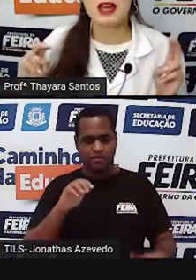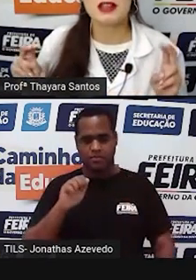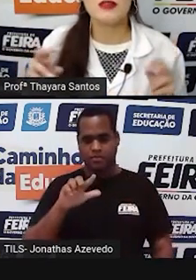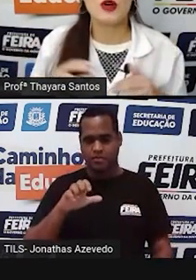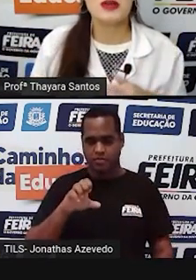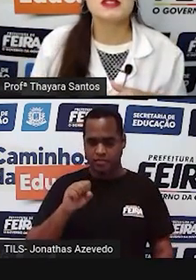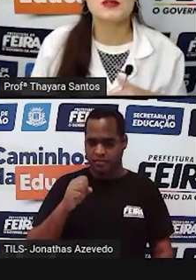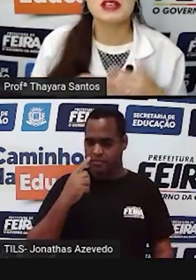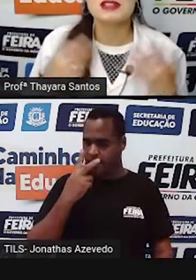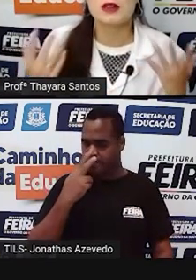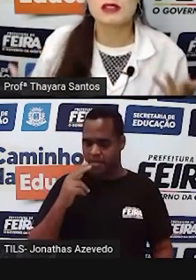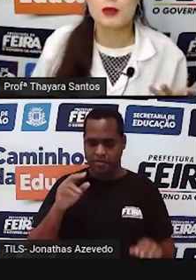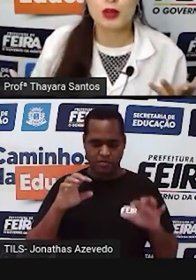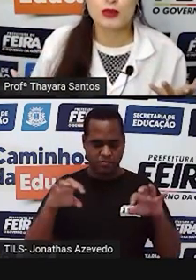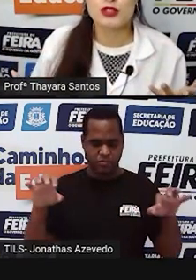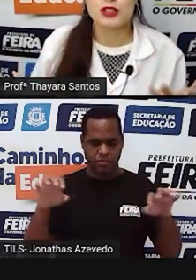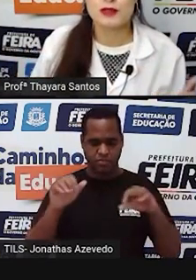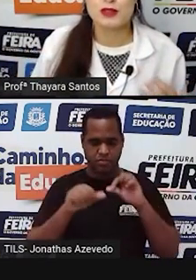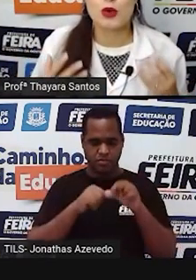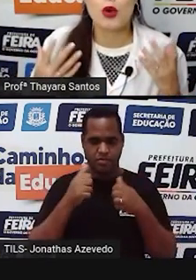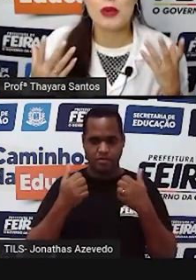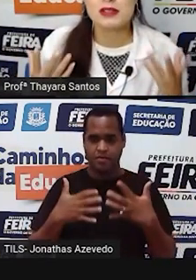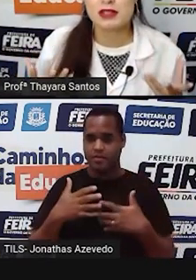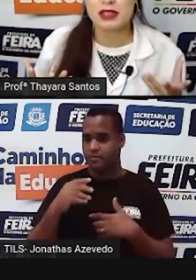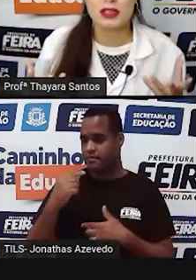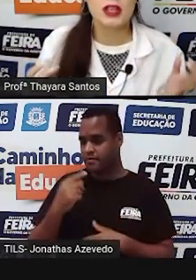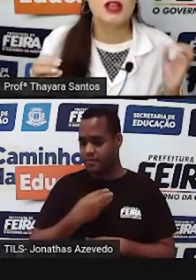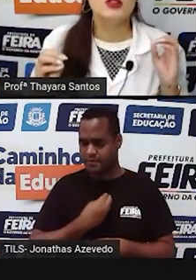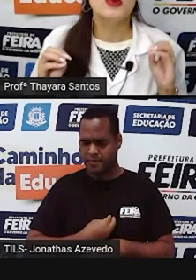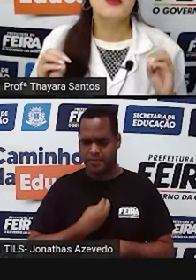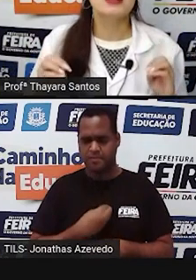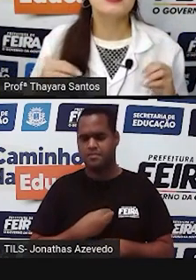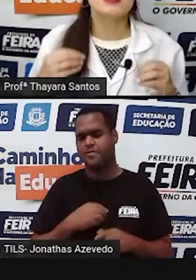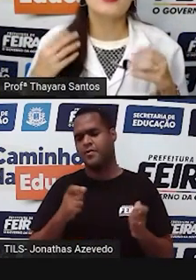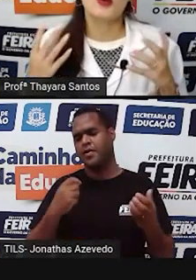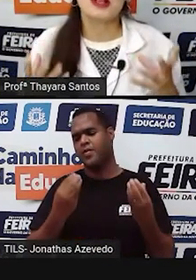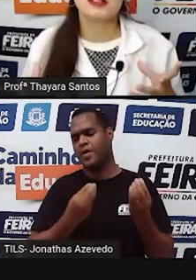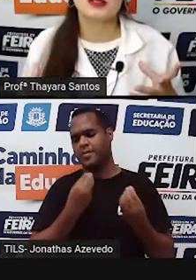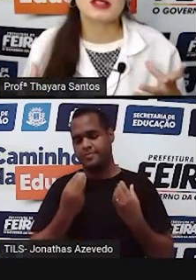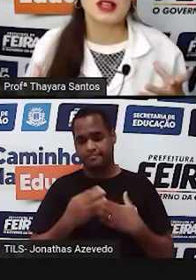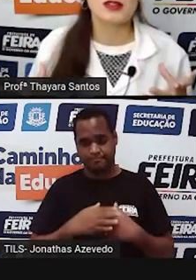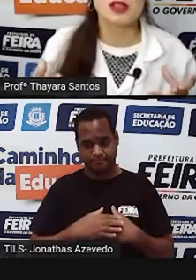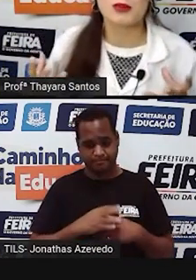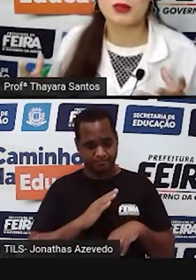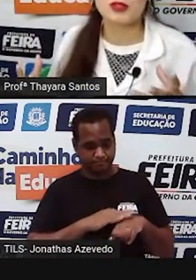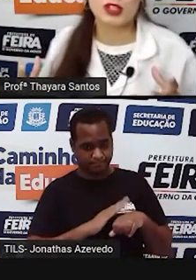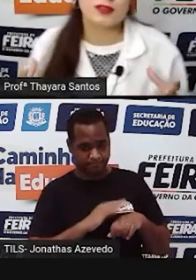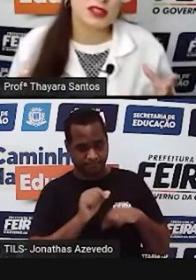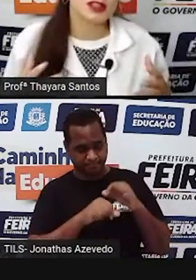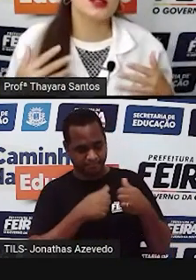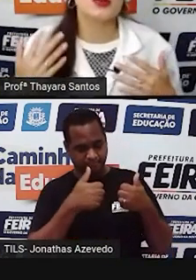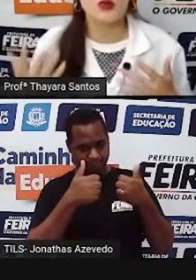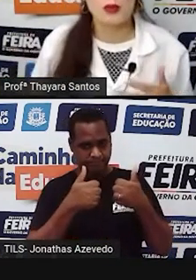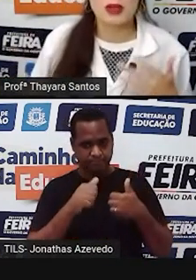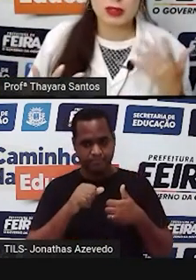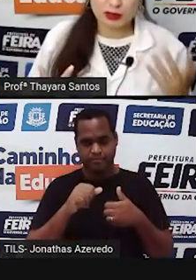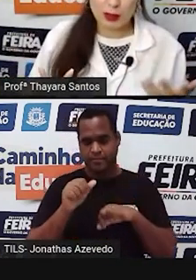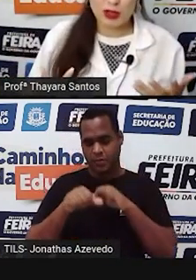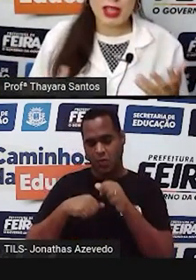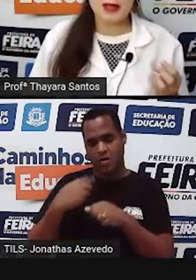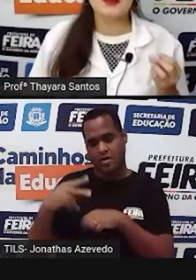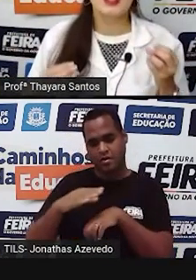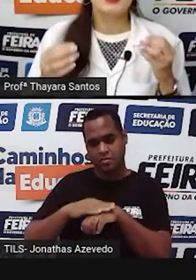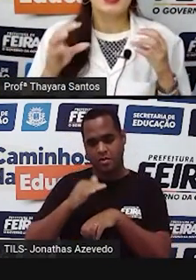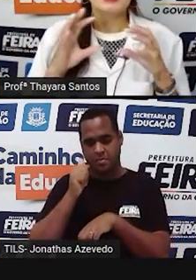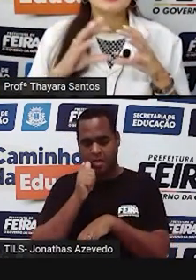separar na formação das células reprodutivas. Como assim? No momento da formação das células reprodutivas, né? Tanto no homem quanto